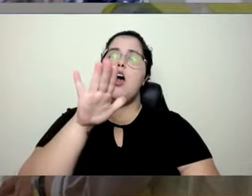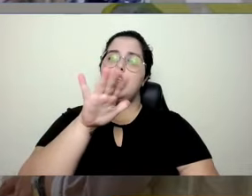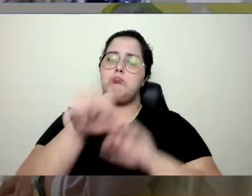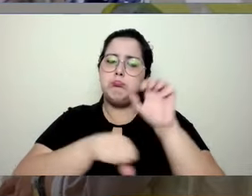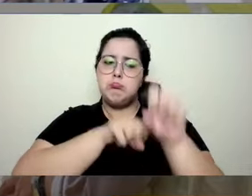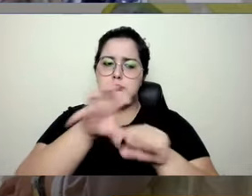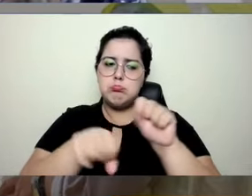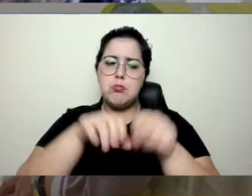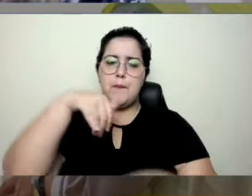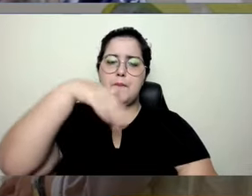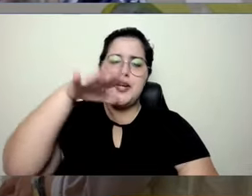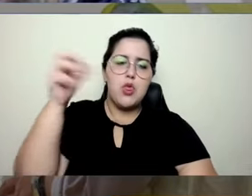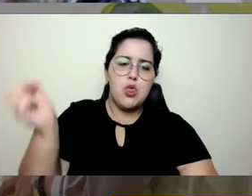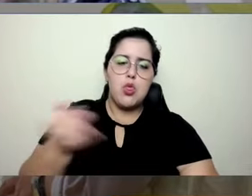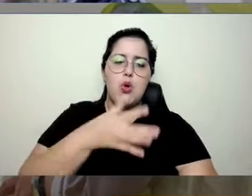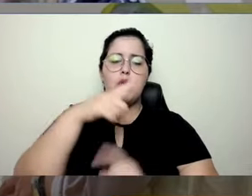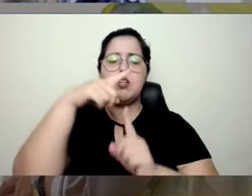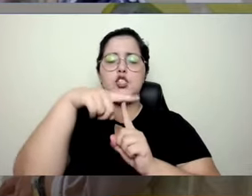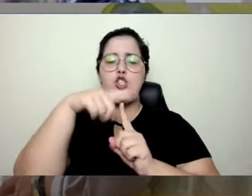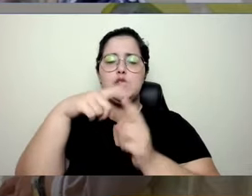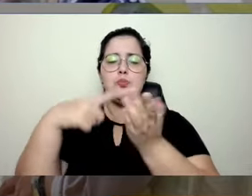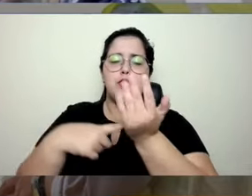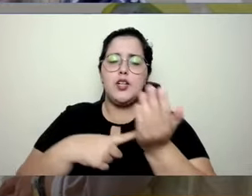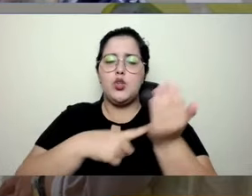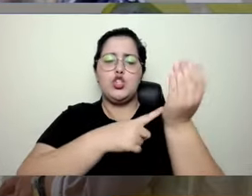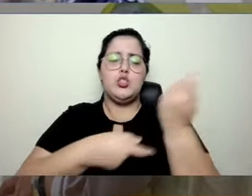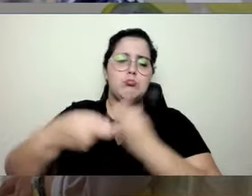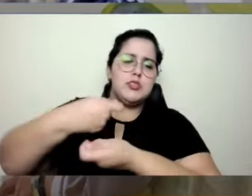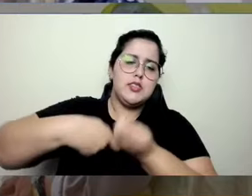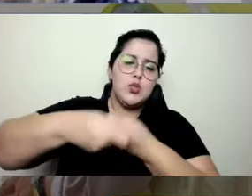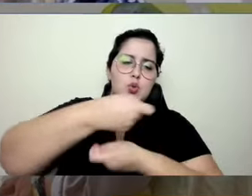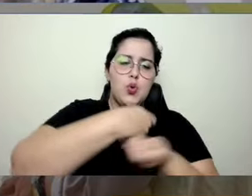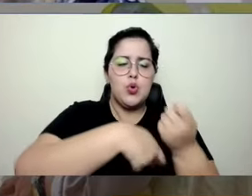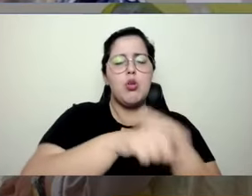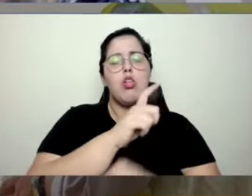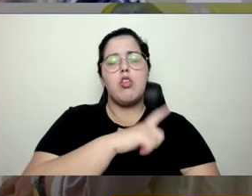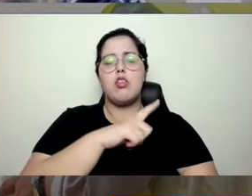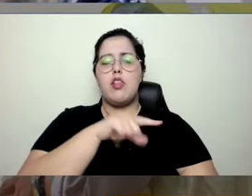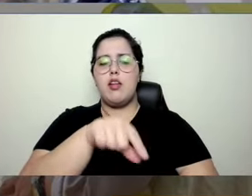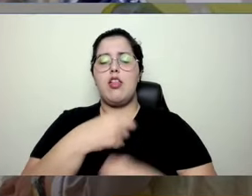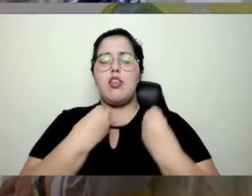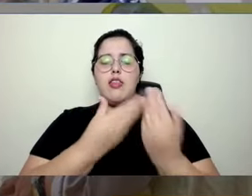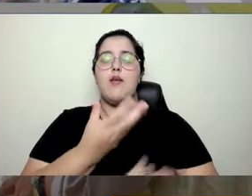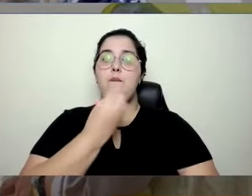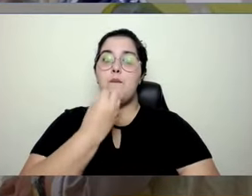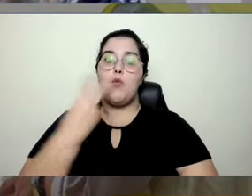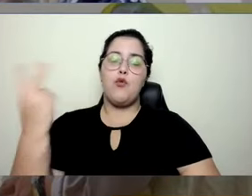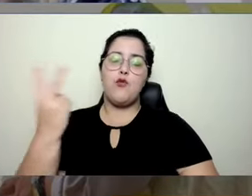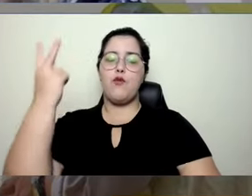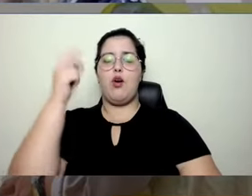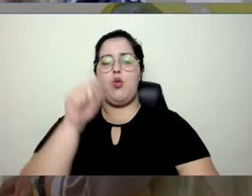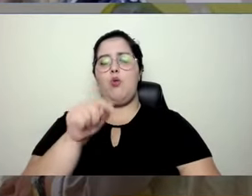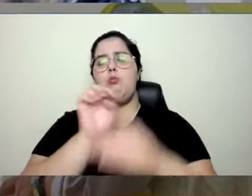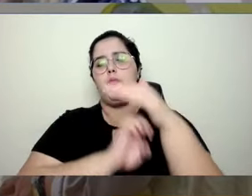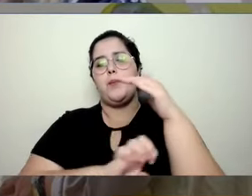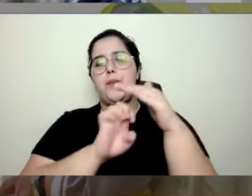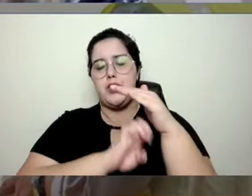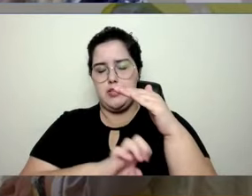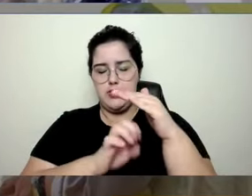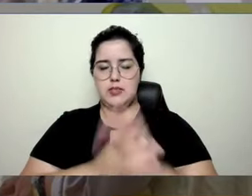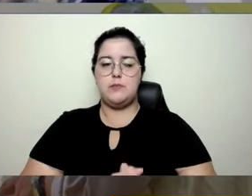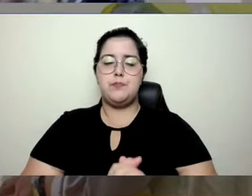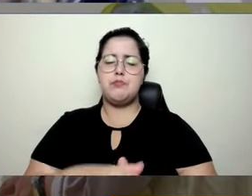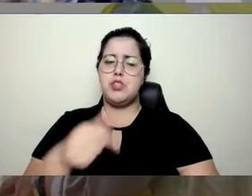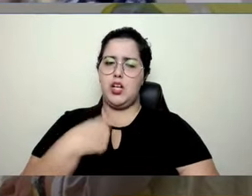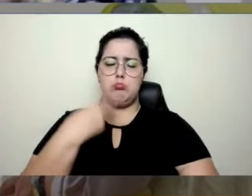muitas tecnologias direcionadas ao negócio da empresa. E acaba agregando um valor enorme para as organizações. Uma coisa que me